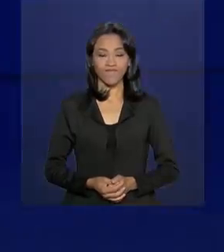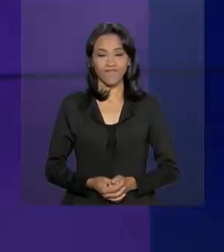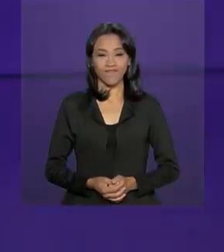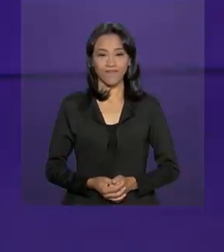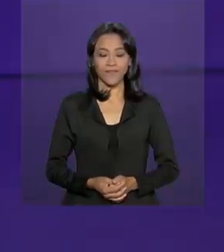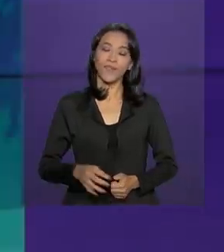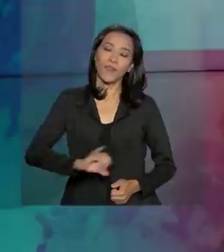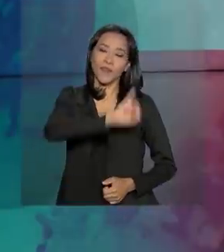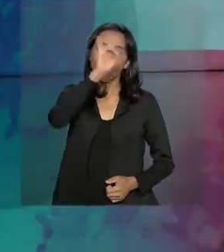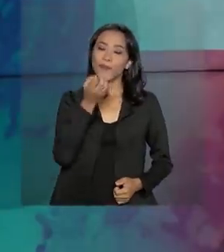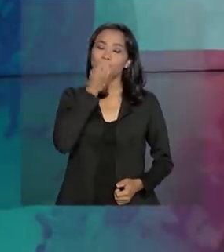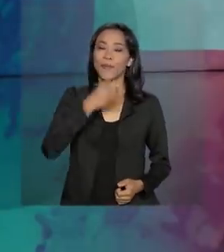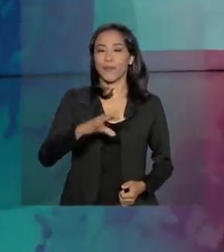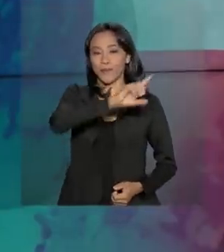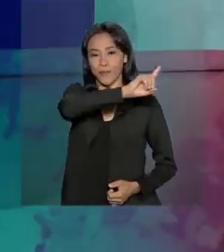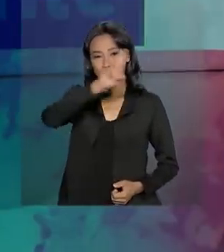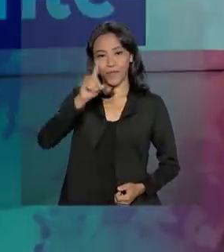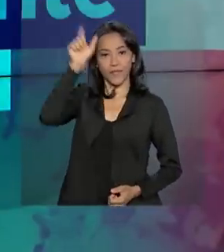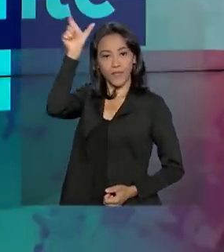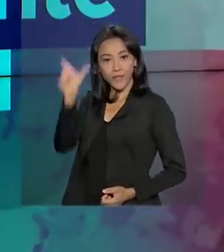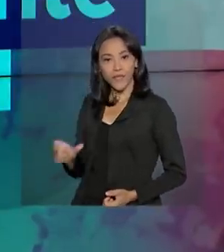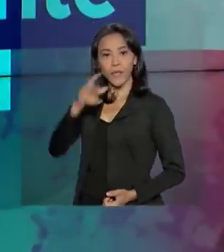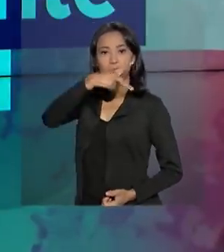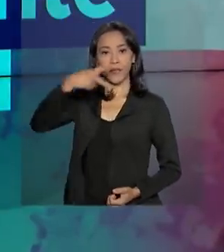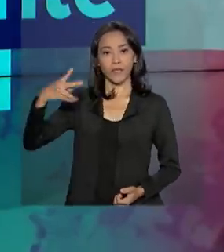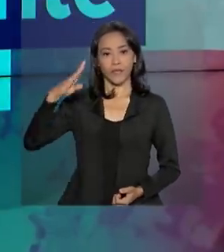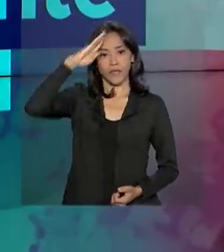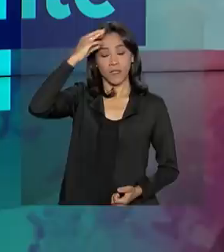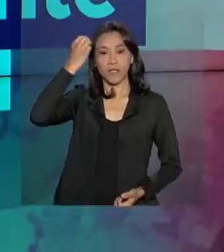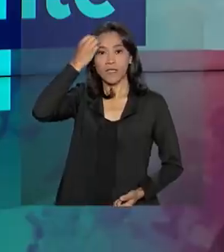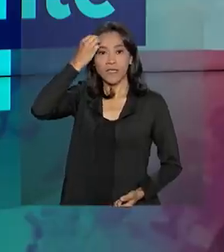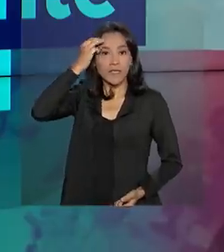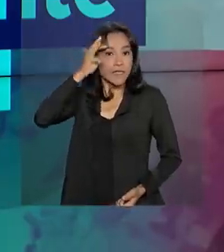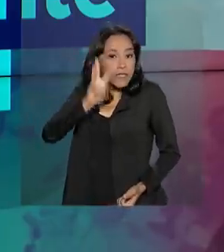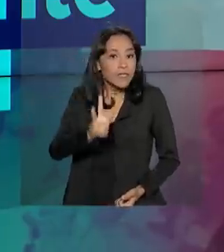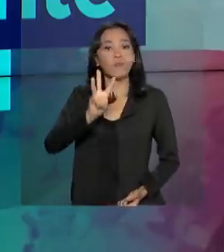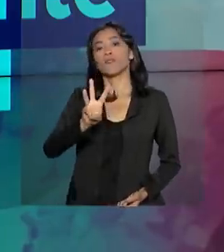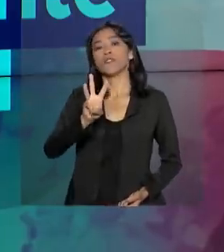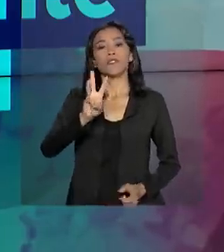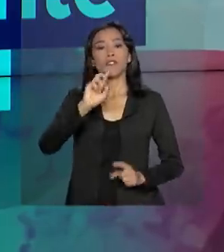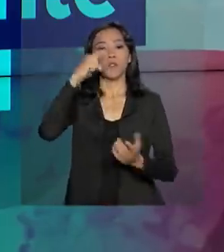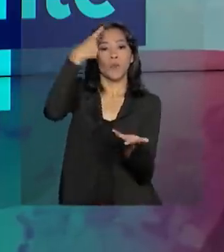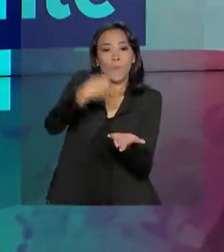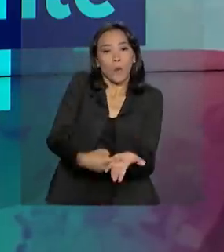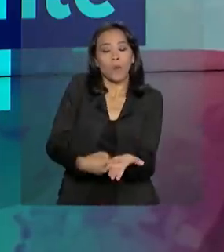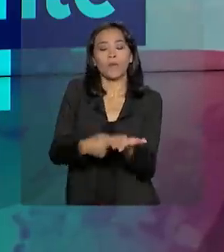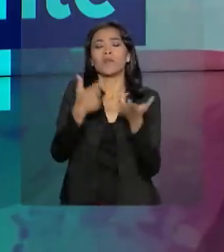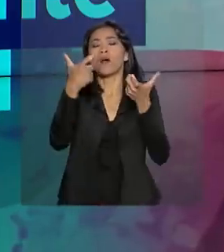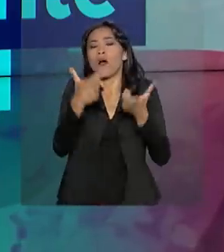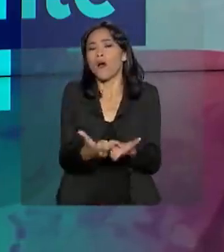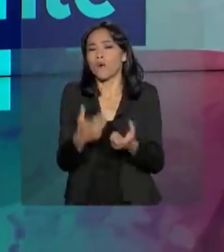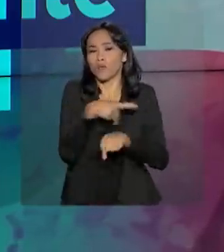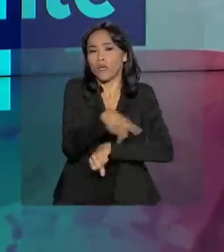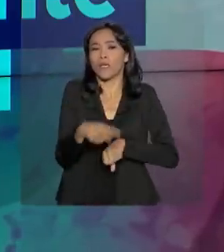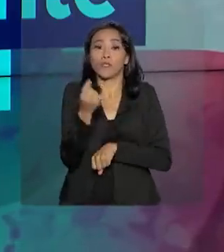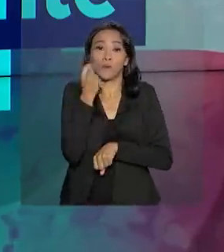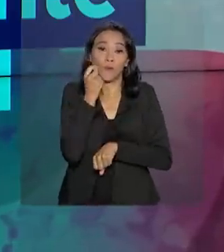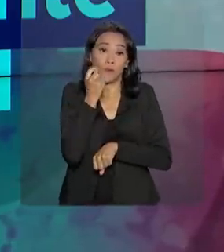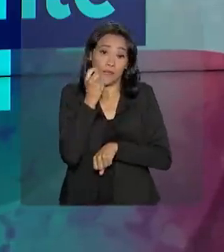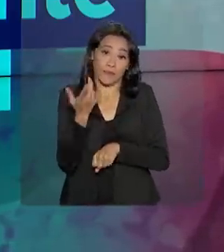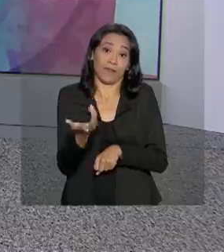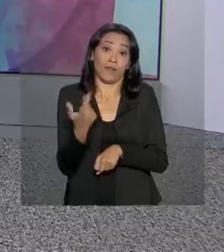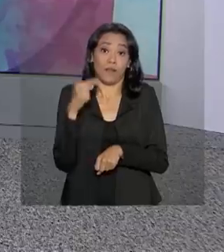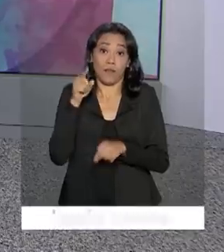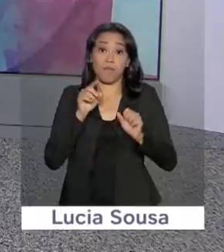Olá, bom dia. O presidente Jair Bolsonaro cumpre o terceiro dia de agenda em Davos, na Suíça, onde participa do Fórum Econômico